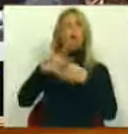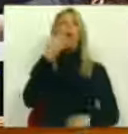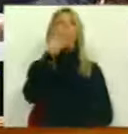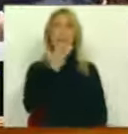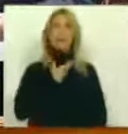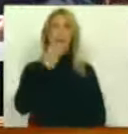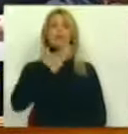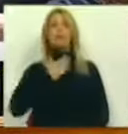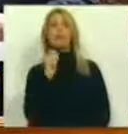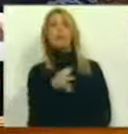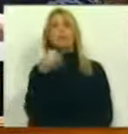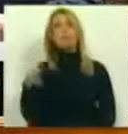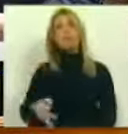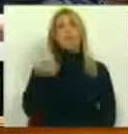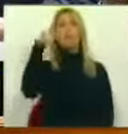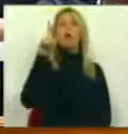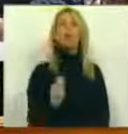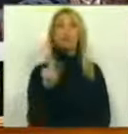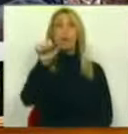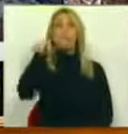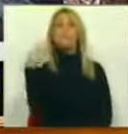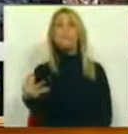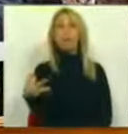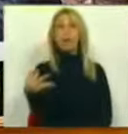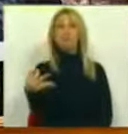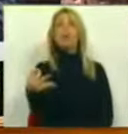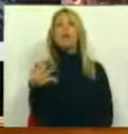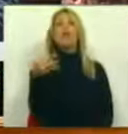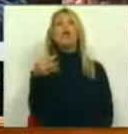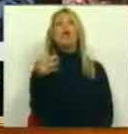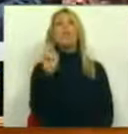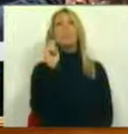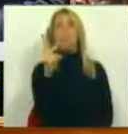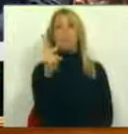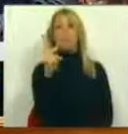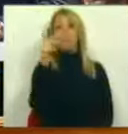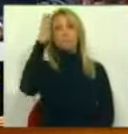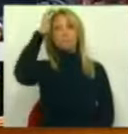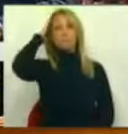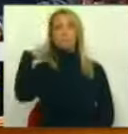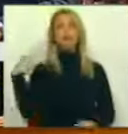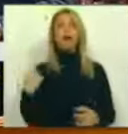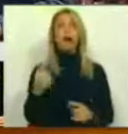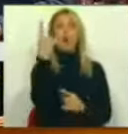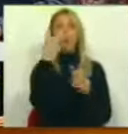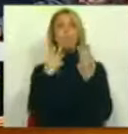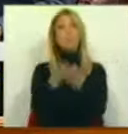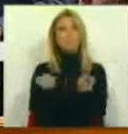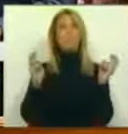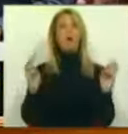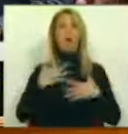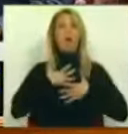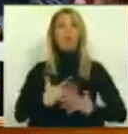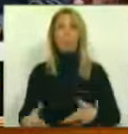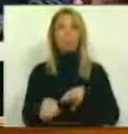o CDS-PP, o Bloco de Esquerda, o PCP e o Partido Ecologista Os Verdes. E há uma bancada que não tem essa